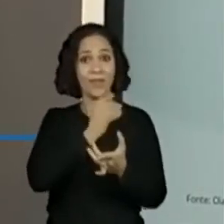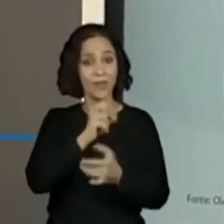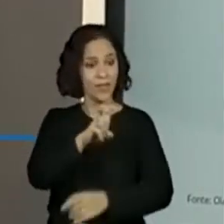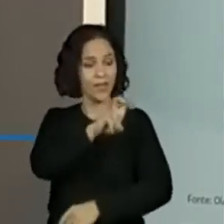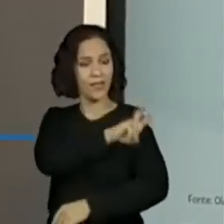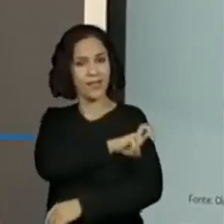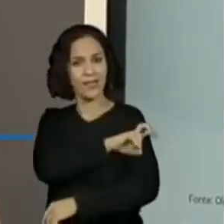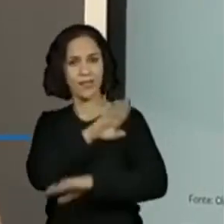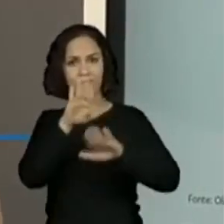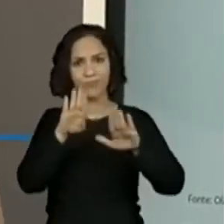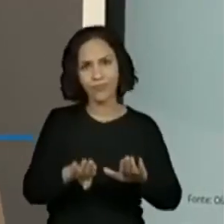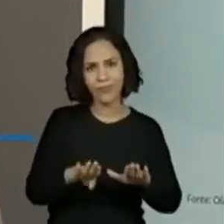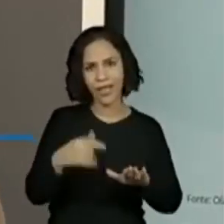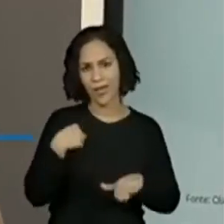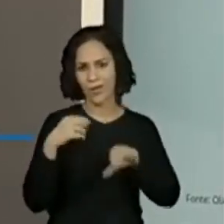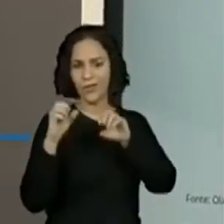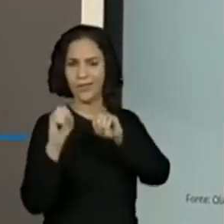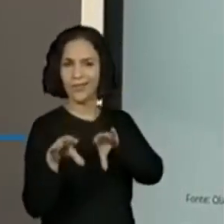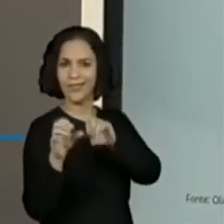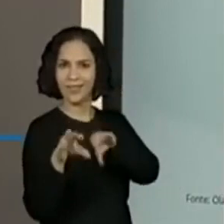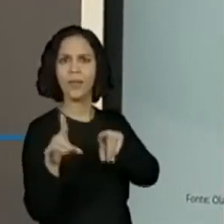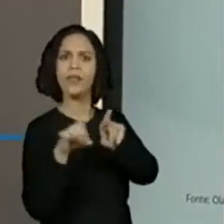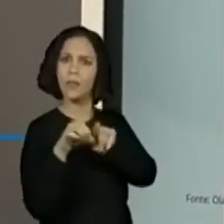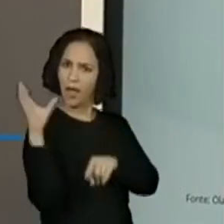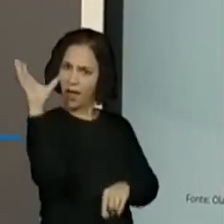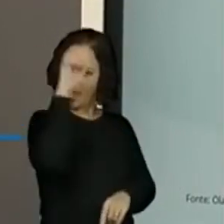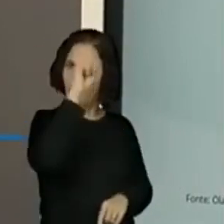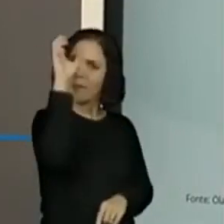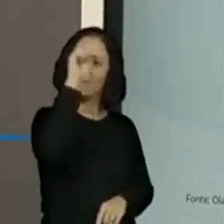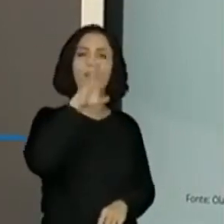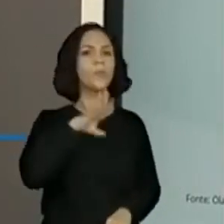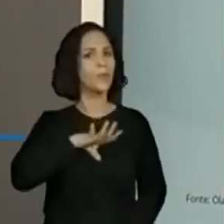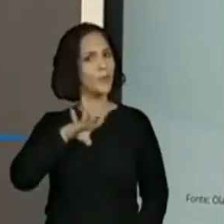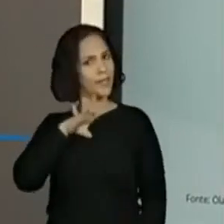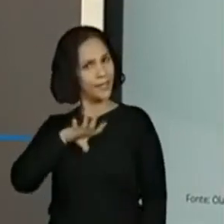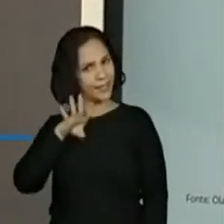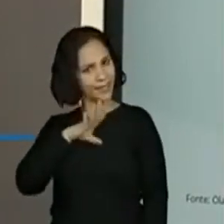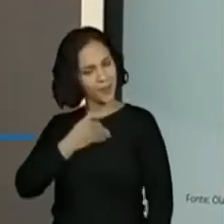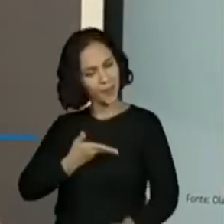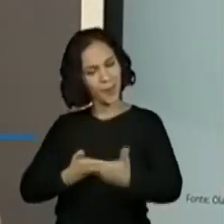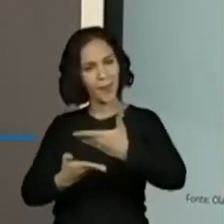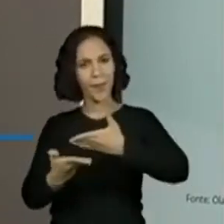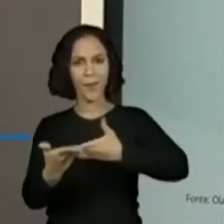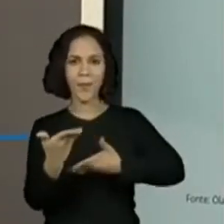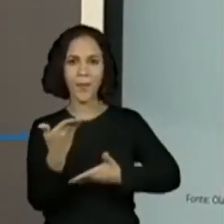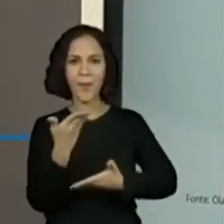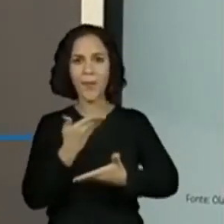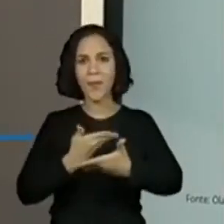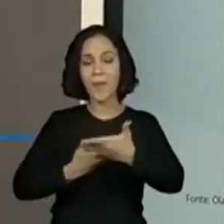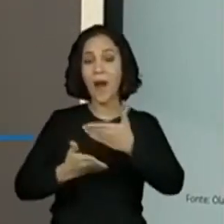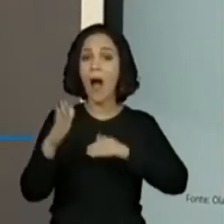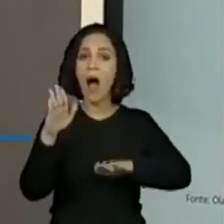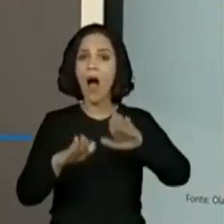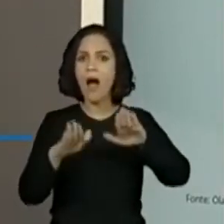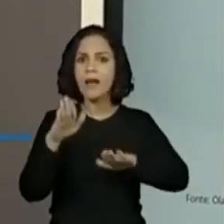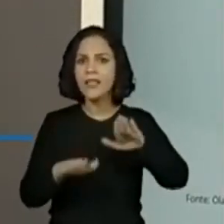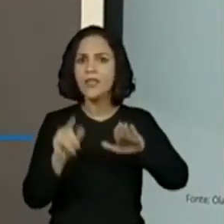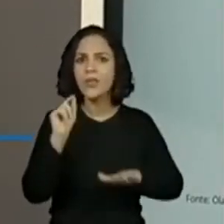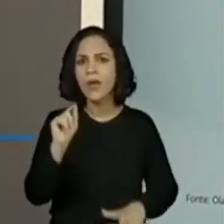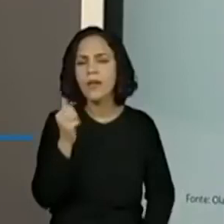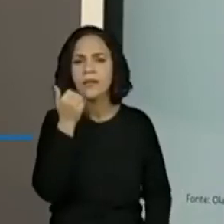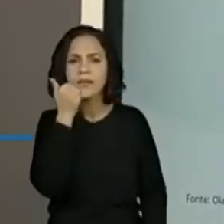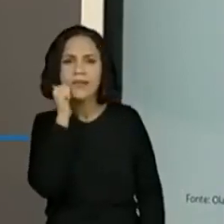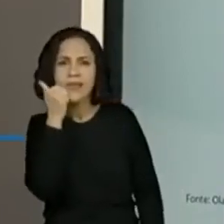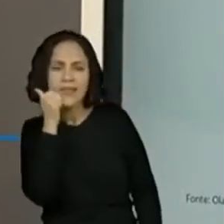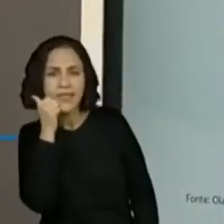vez. Onde eu ensino e também aprendo o português. E às vezes a gente passa por ciência e